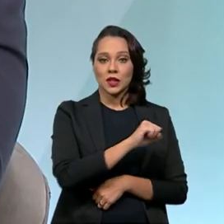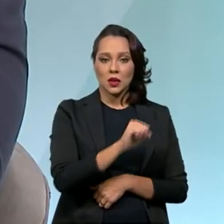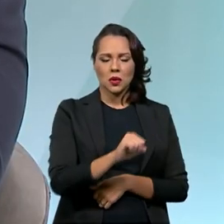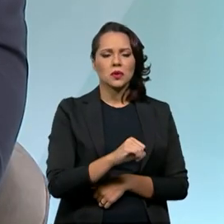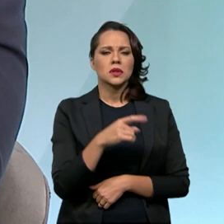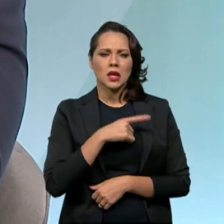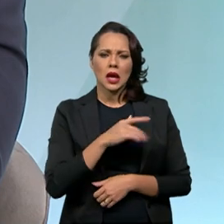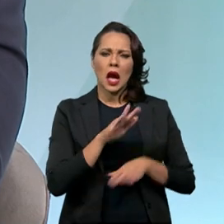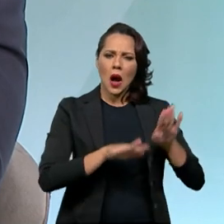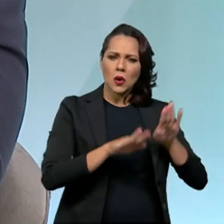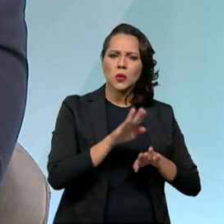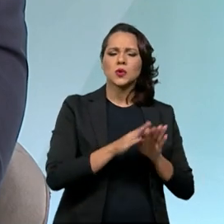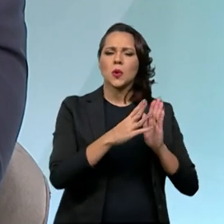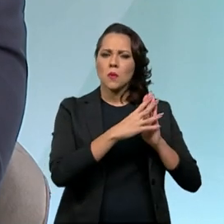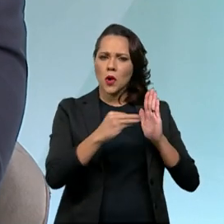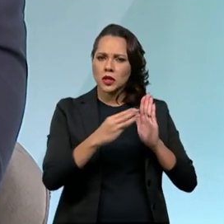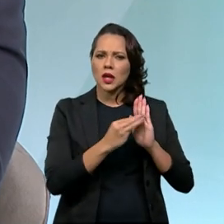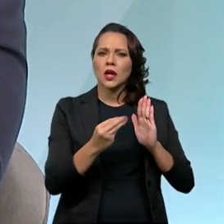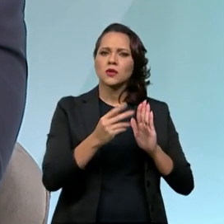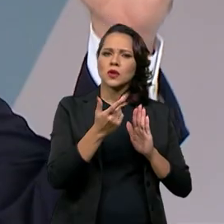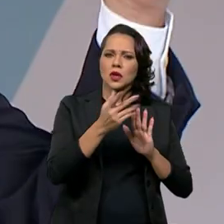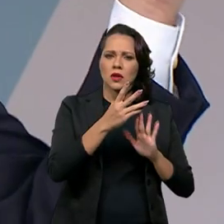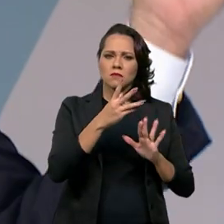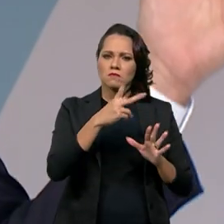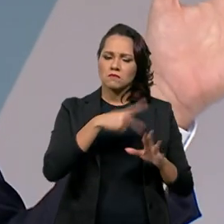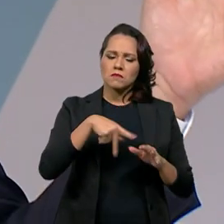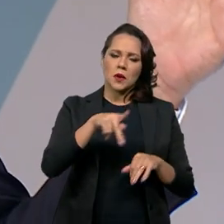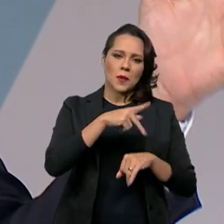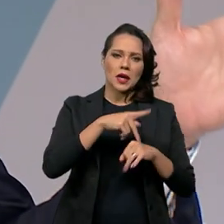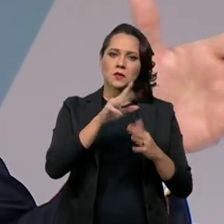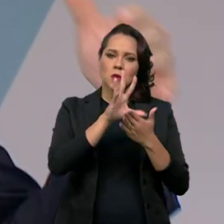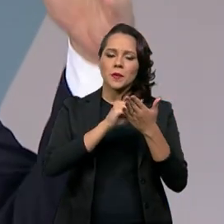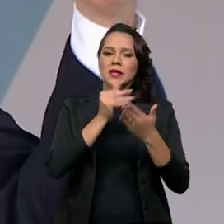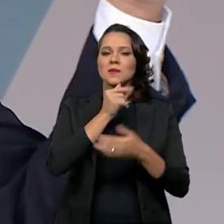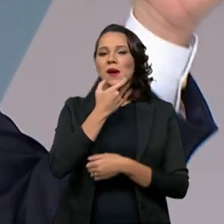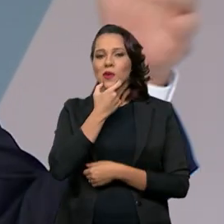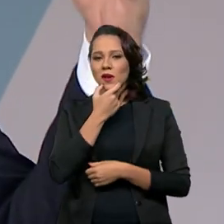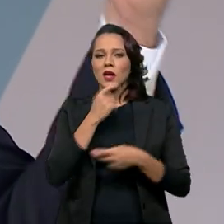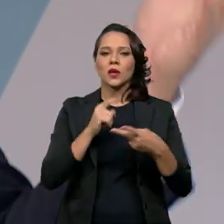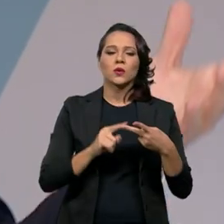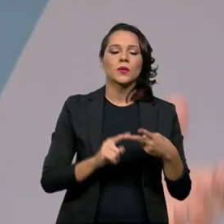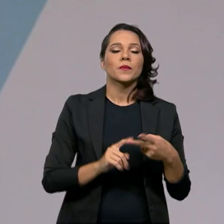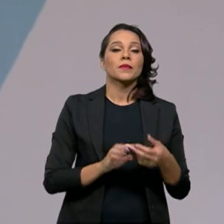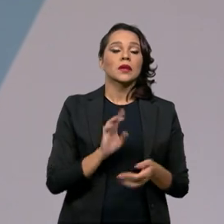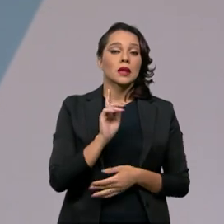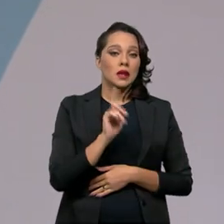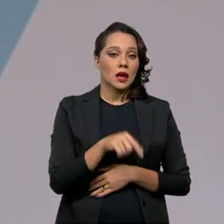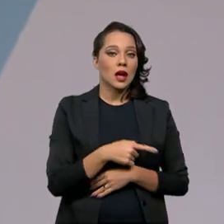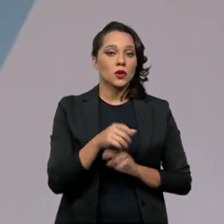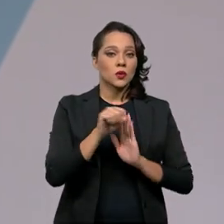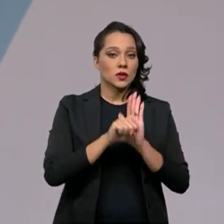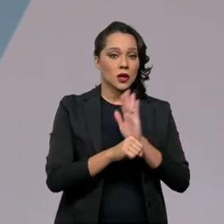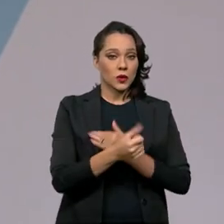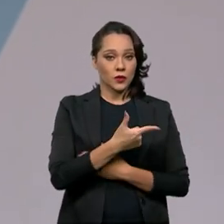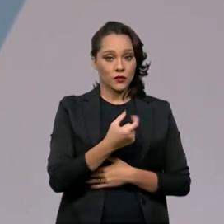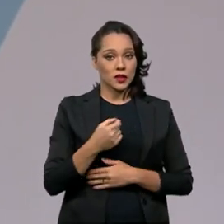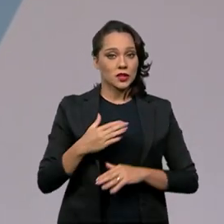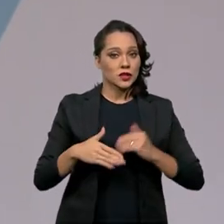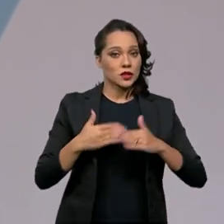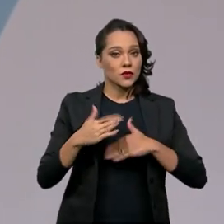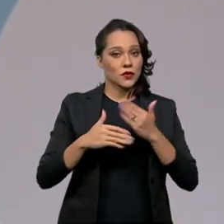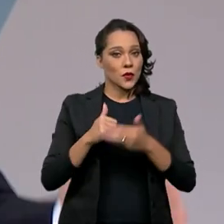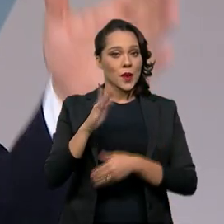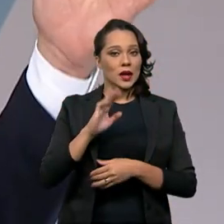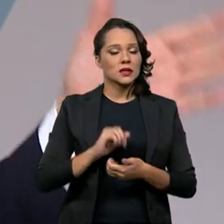tem alguns paradigmas e modelos nos quais ele se inspirou, por exemplo, o Reino Unido, que é, né? No século XX, se desenvolveu